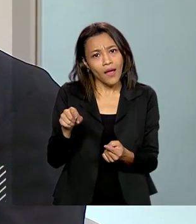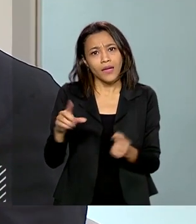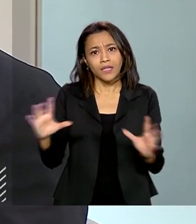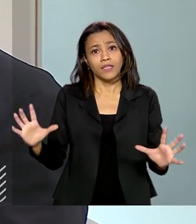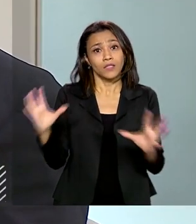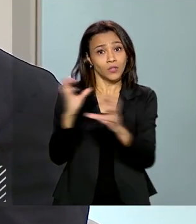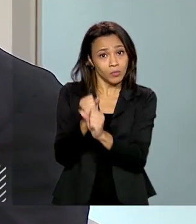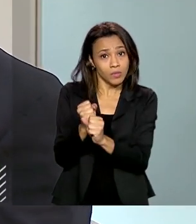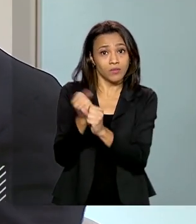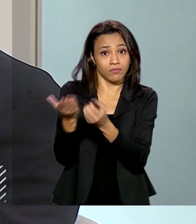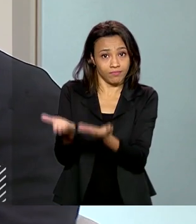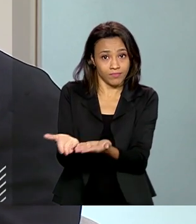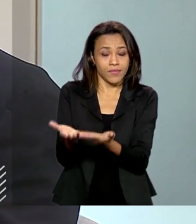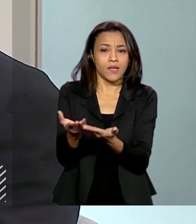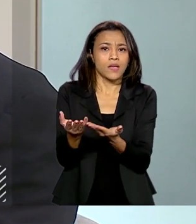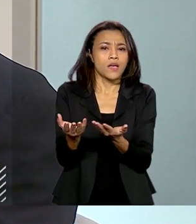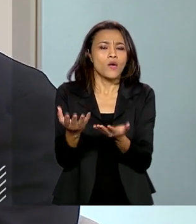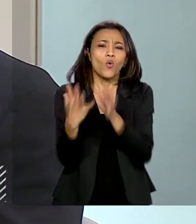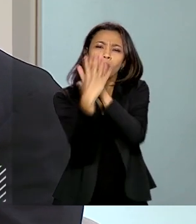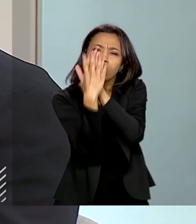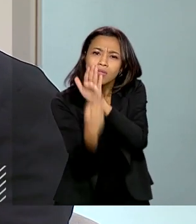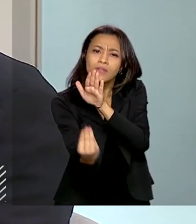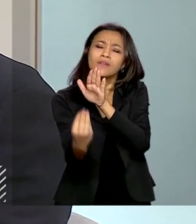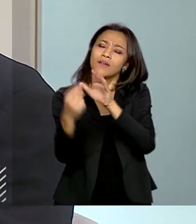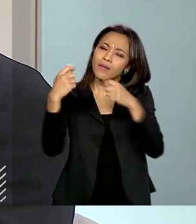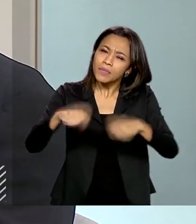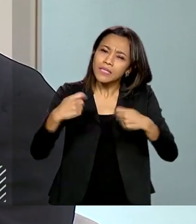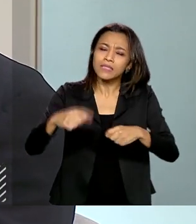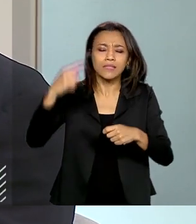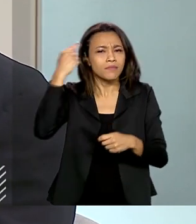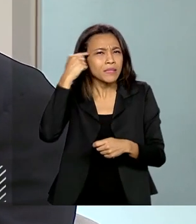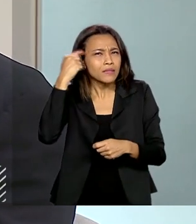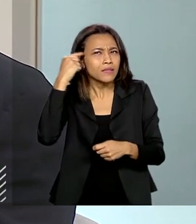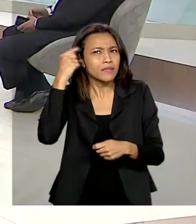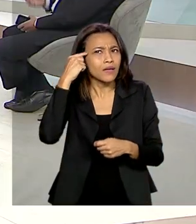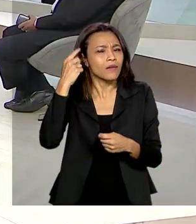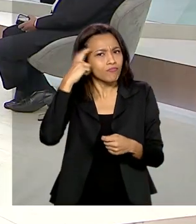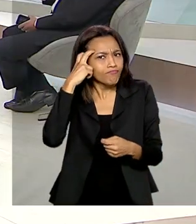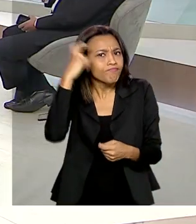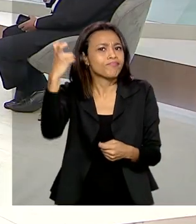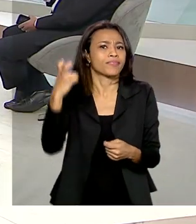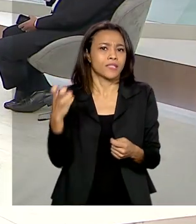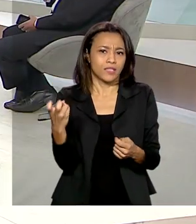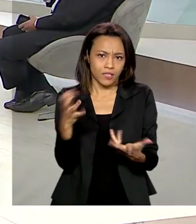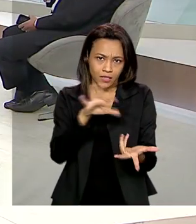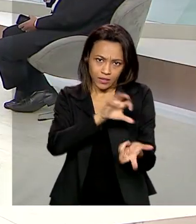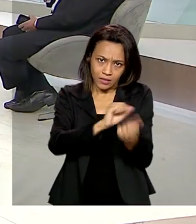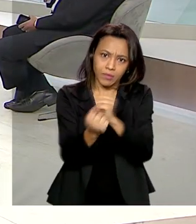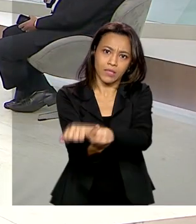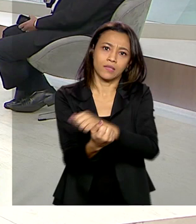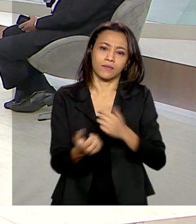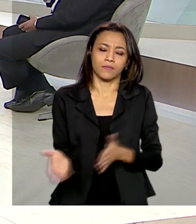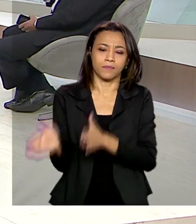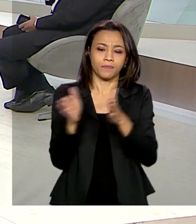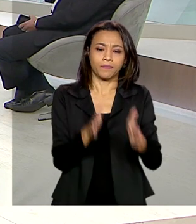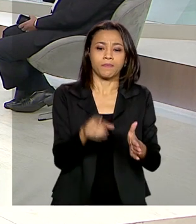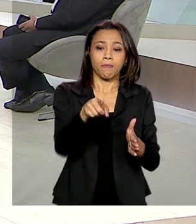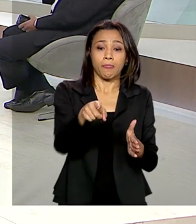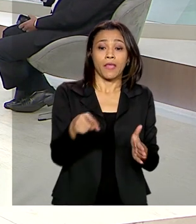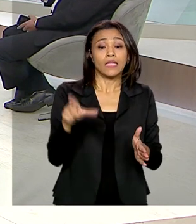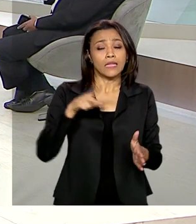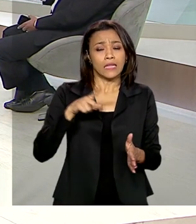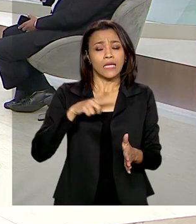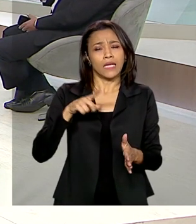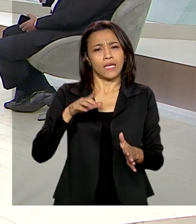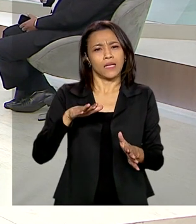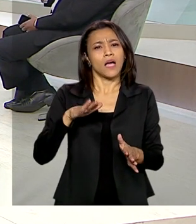total para o nosso orçamento. A forma como isso vai ser feito é que tem que ser tratado com inteligência. A CPMF, ela tem um preconceito